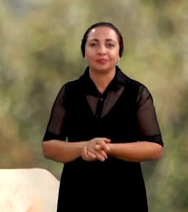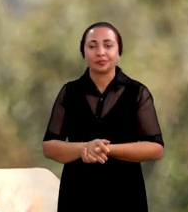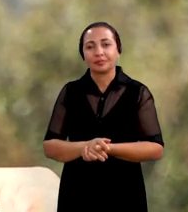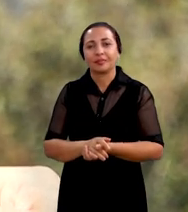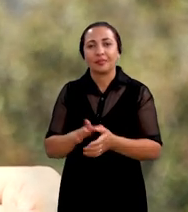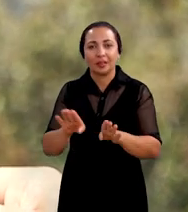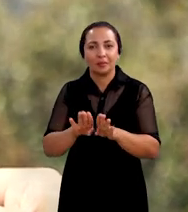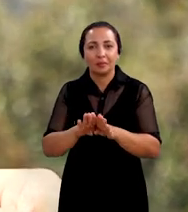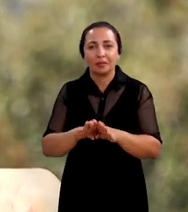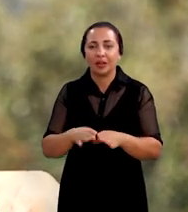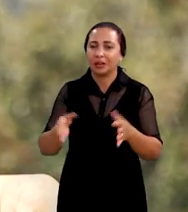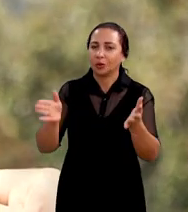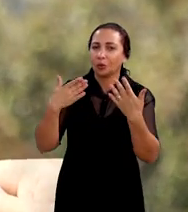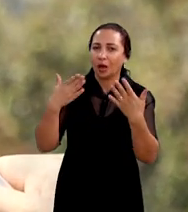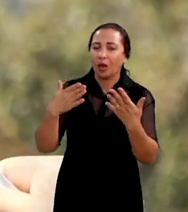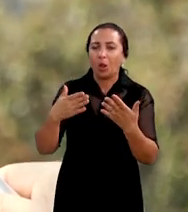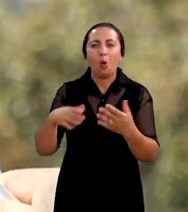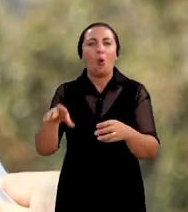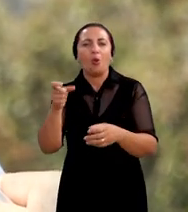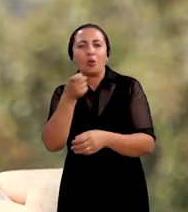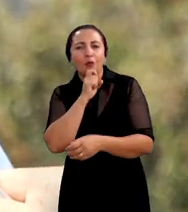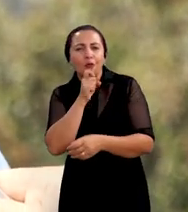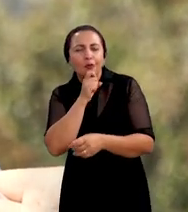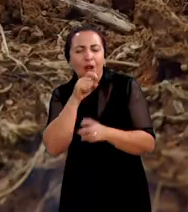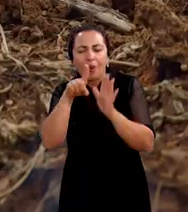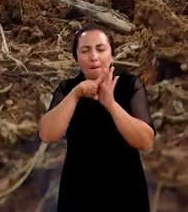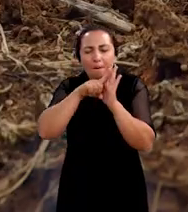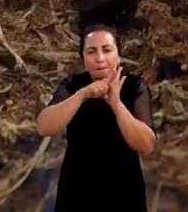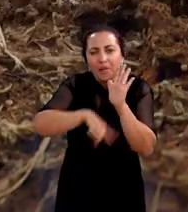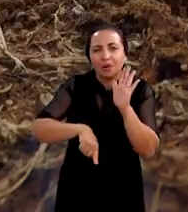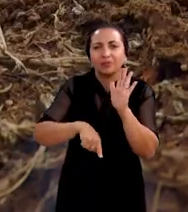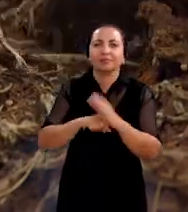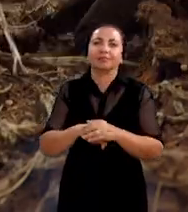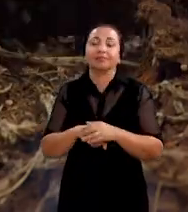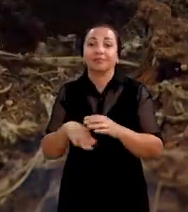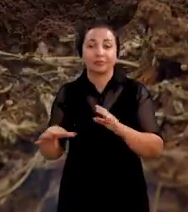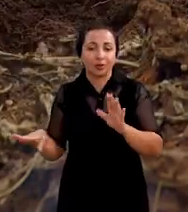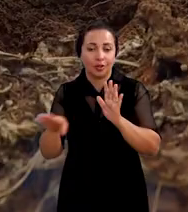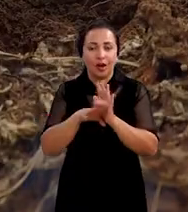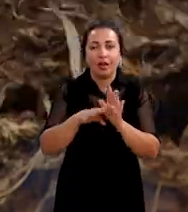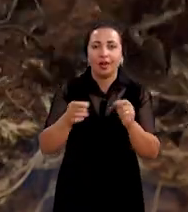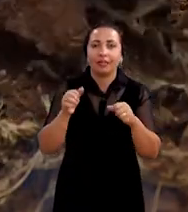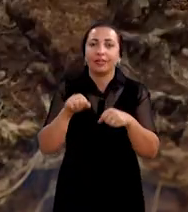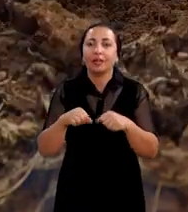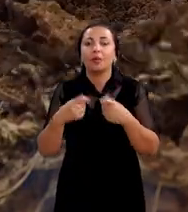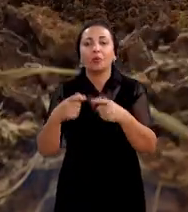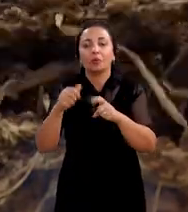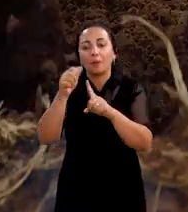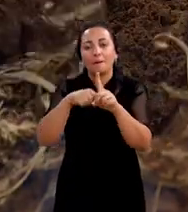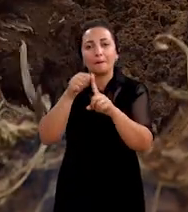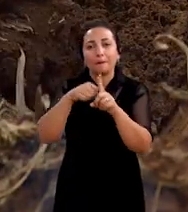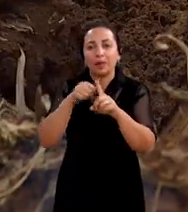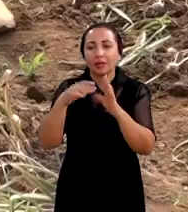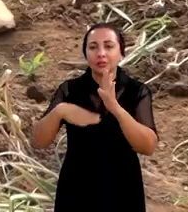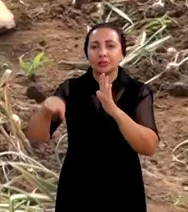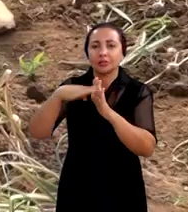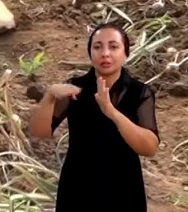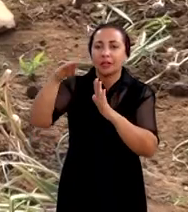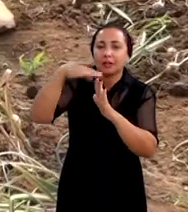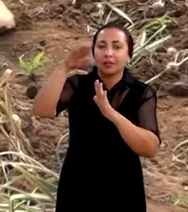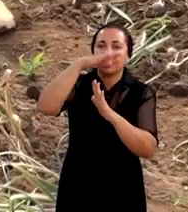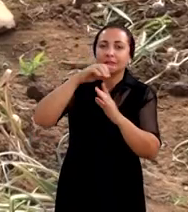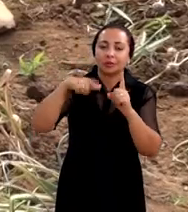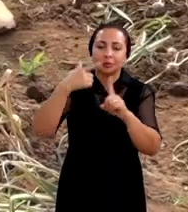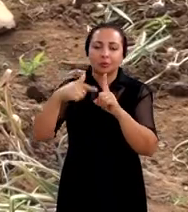da vernalização em temperaturas negativas FERSA irrigação a gente chegar nos mesmos patamares